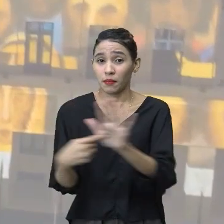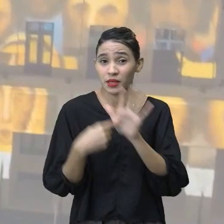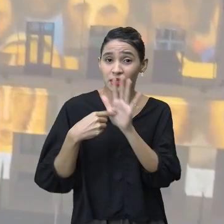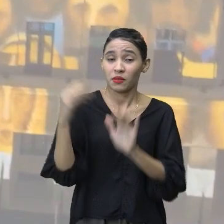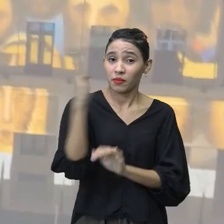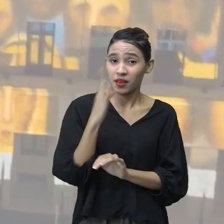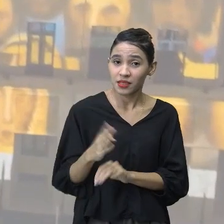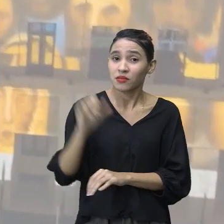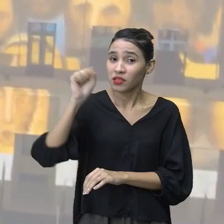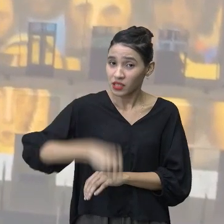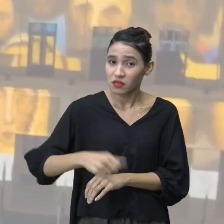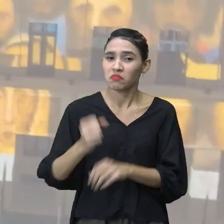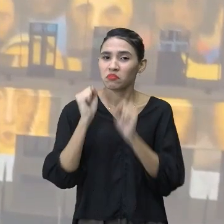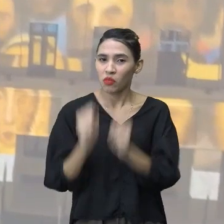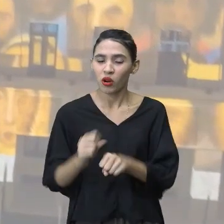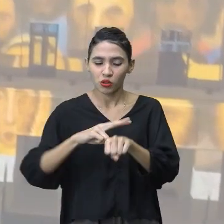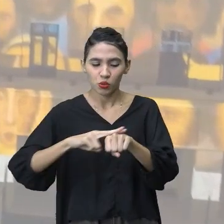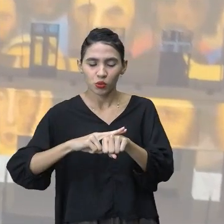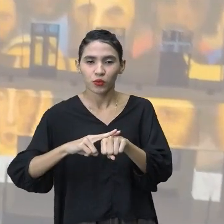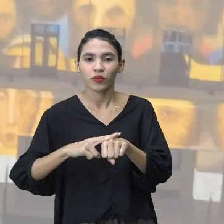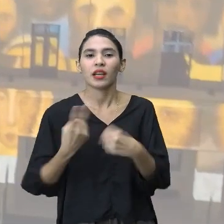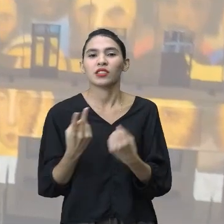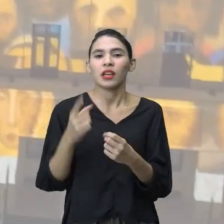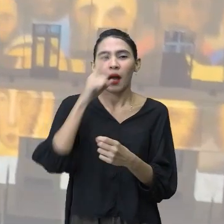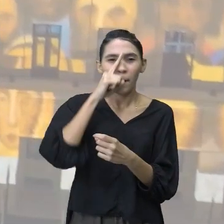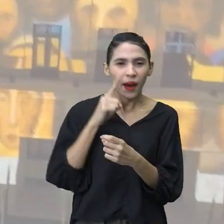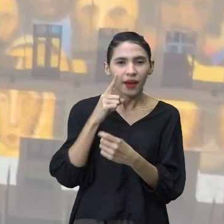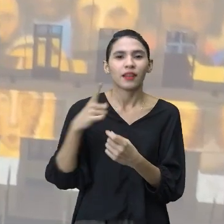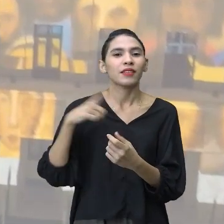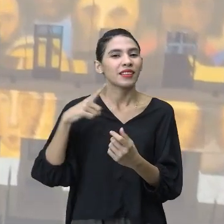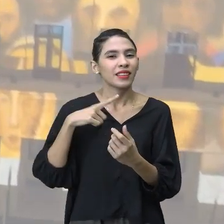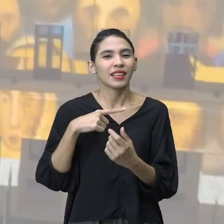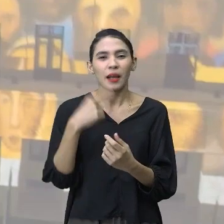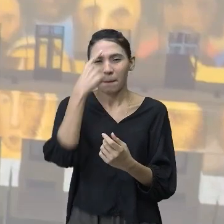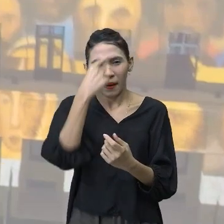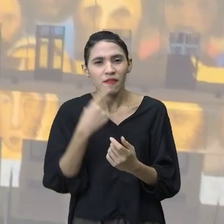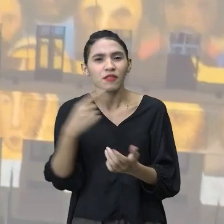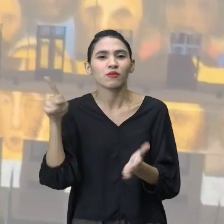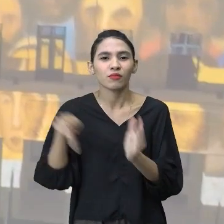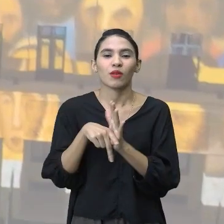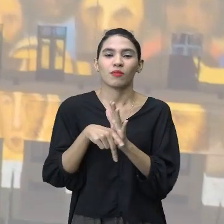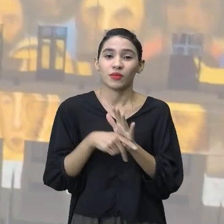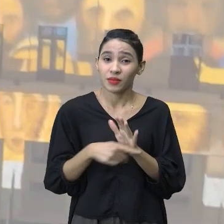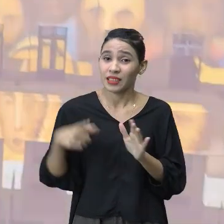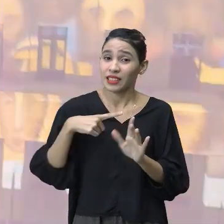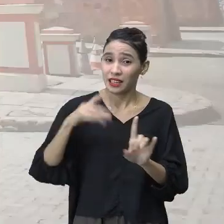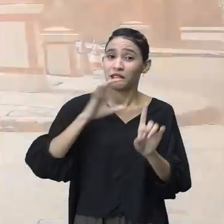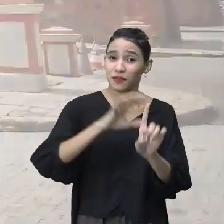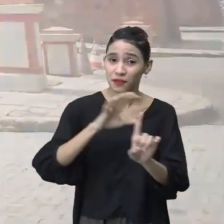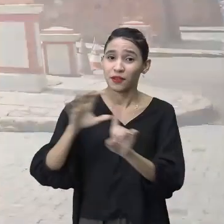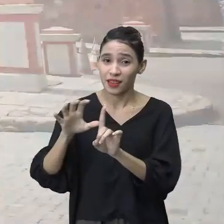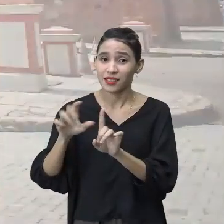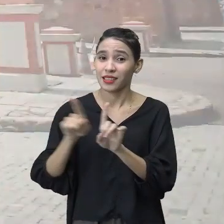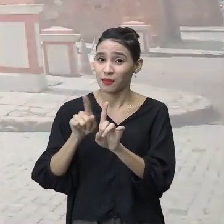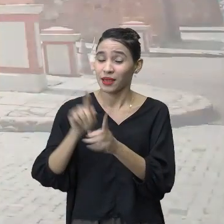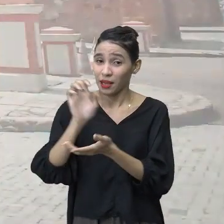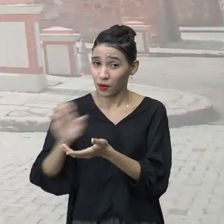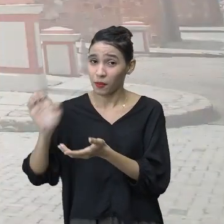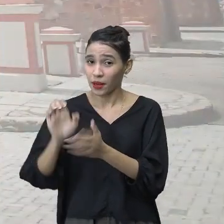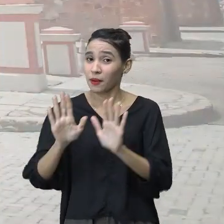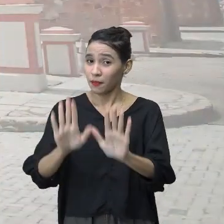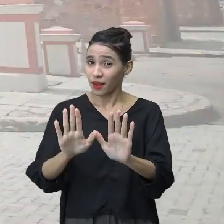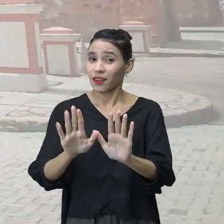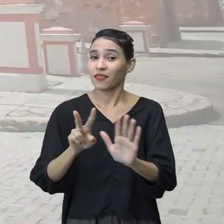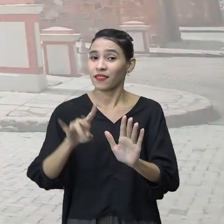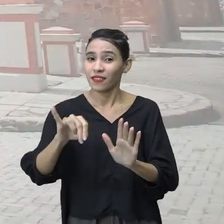pode se usar o verde, o amarelo, e tem a sua cara. Claro que teve ainda uma influência europeia, mas